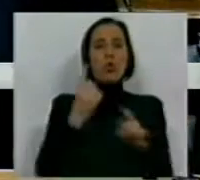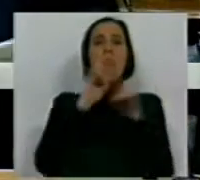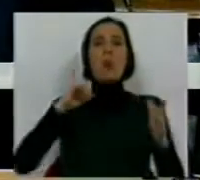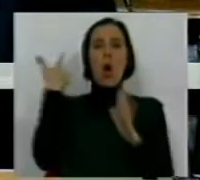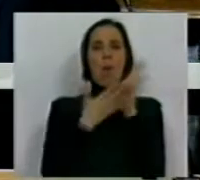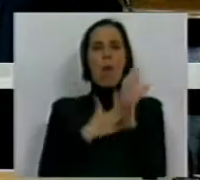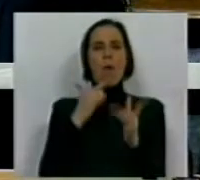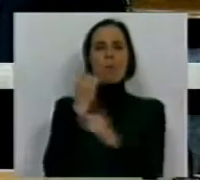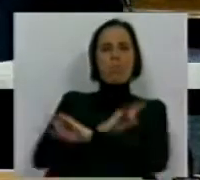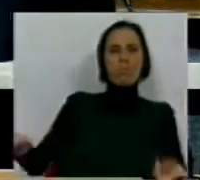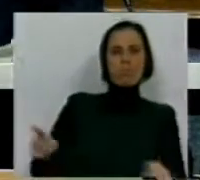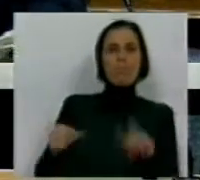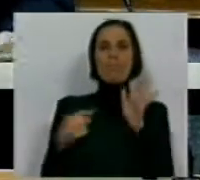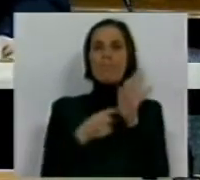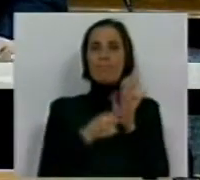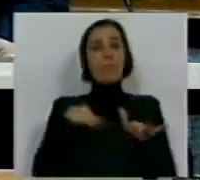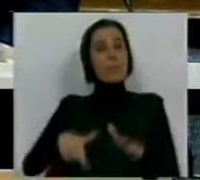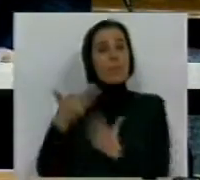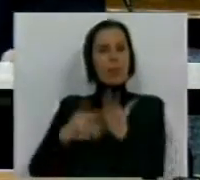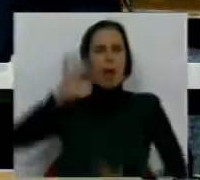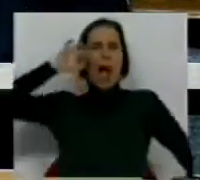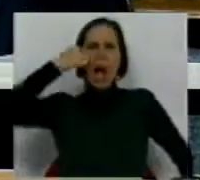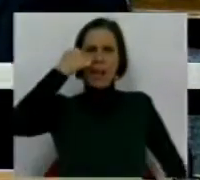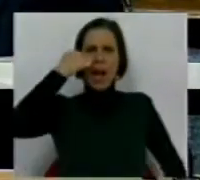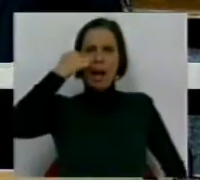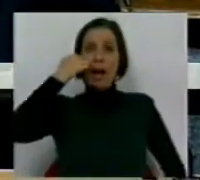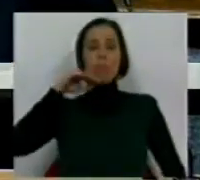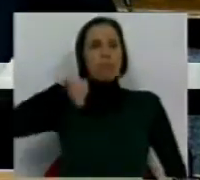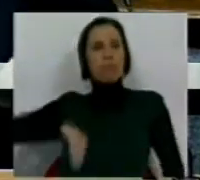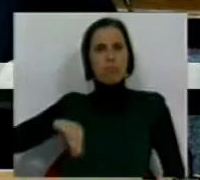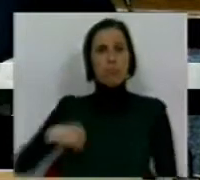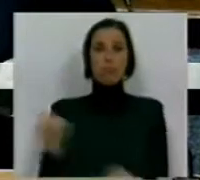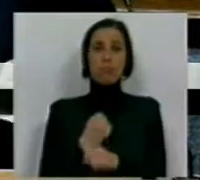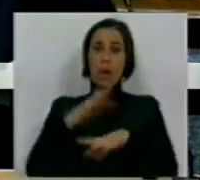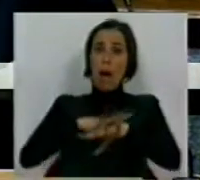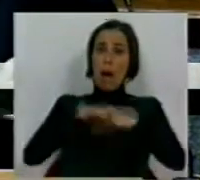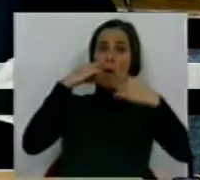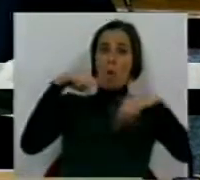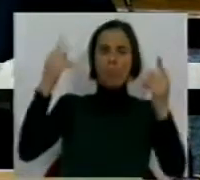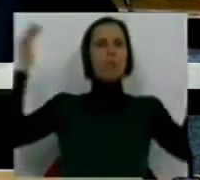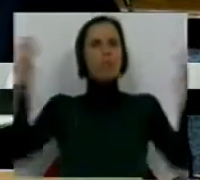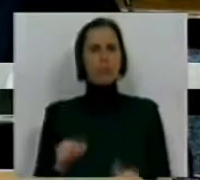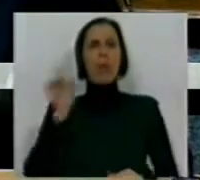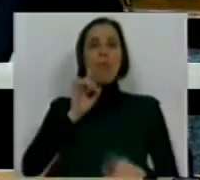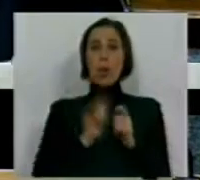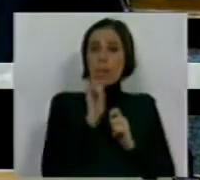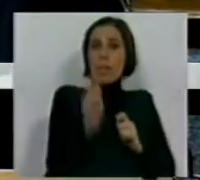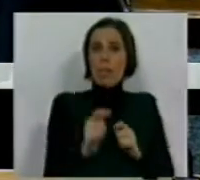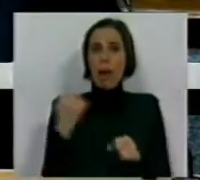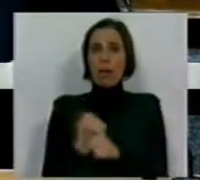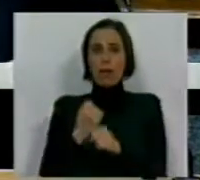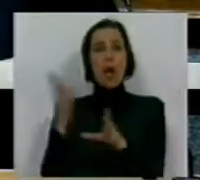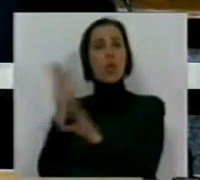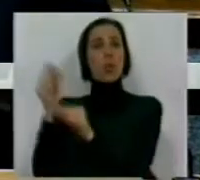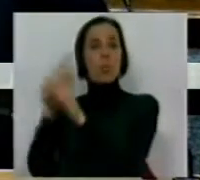Constituição não lhe permite. Este diploma ataca os salários dos trabalhadores da administração pública, reduzindo o valor pago por trabalho